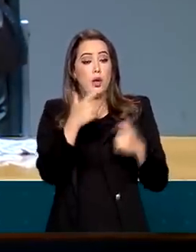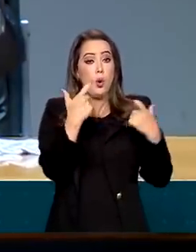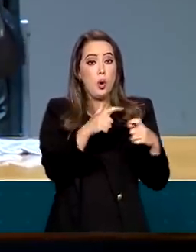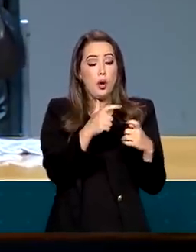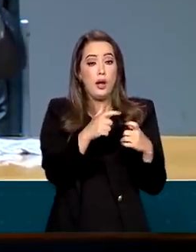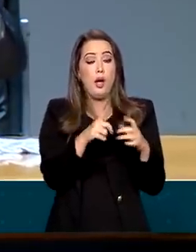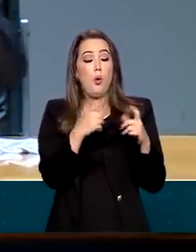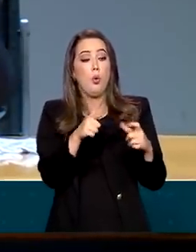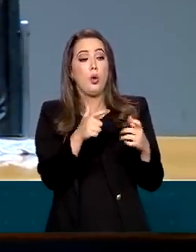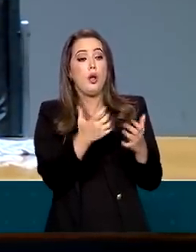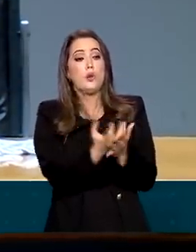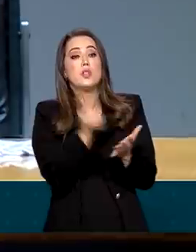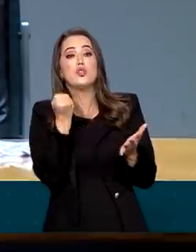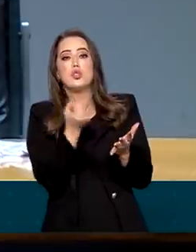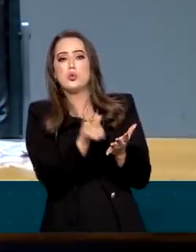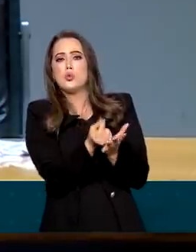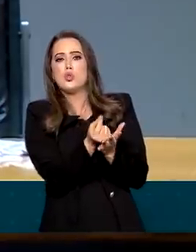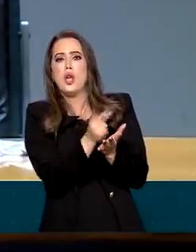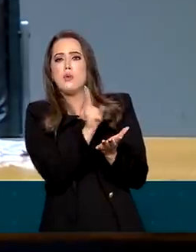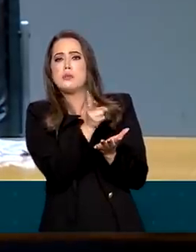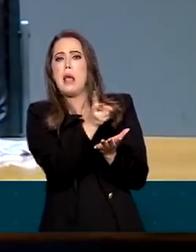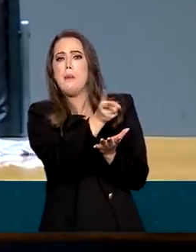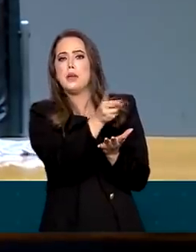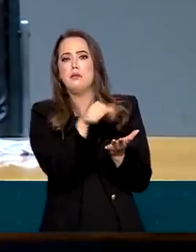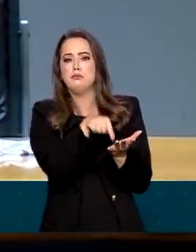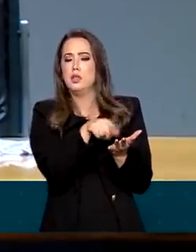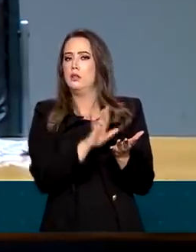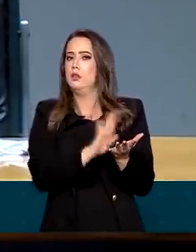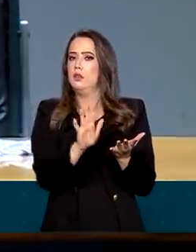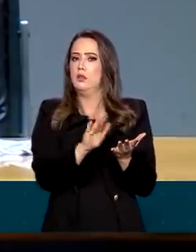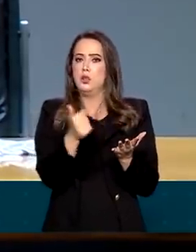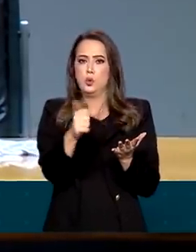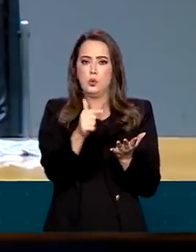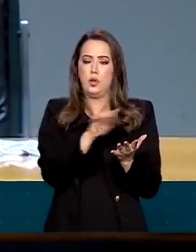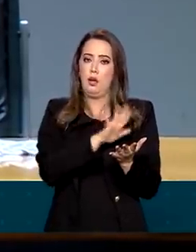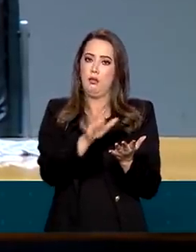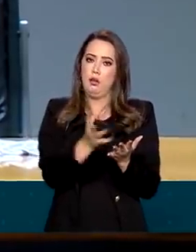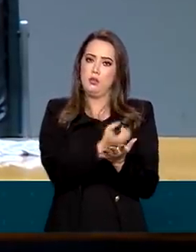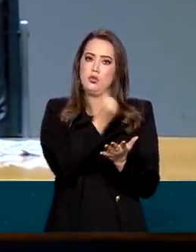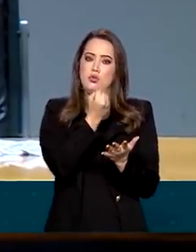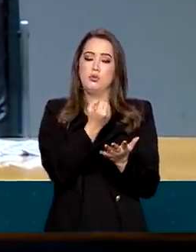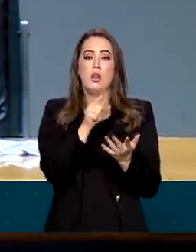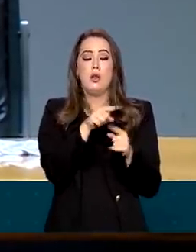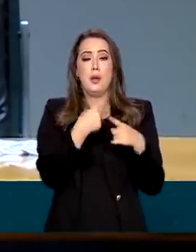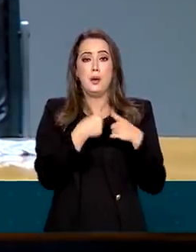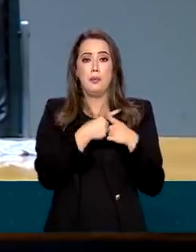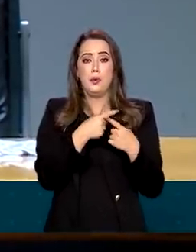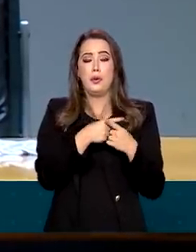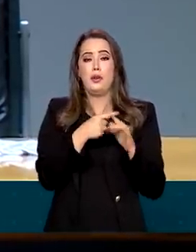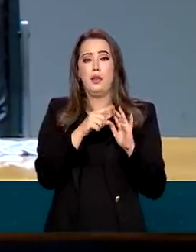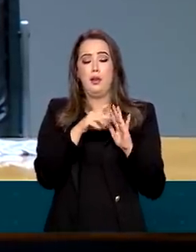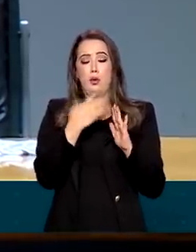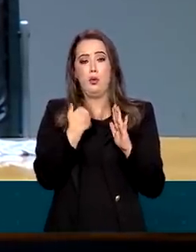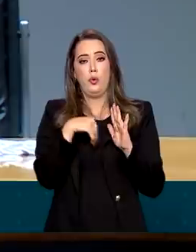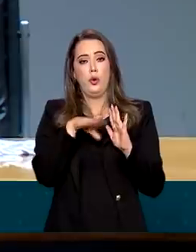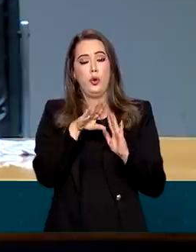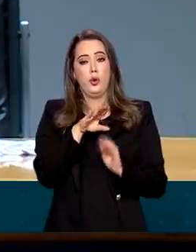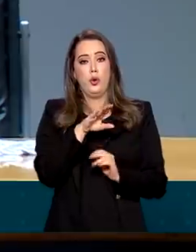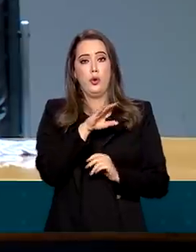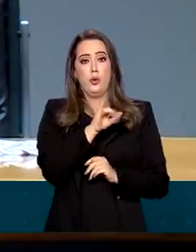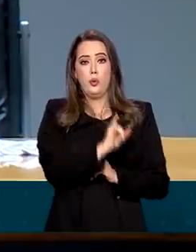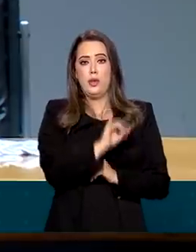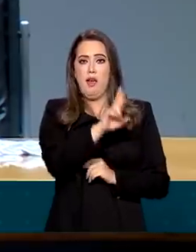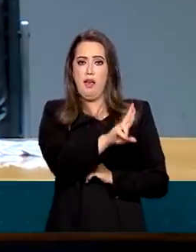permanente era os 300, é o que cabe dentro do teto, mas como não há essa fonte permanente, porque o imposto de renda não andou, ele impulsou no